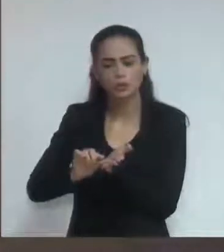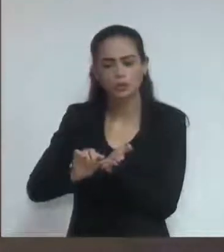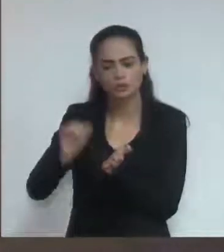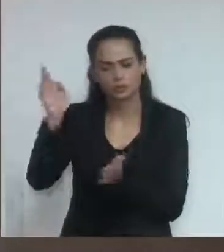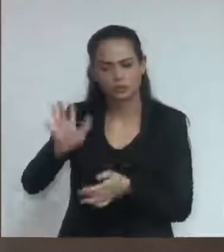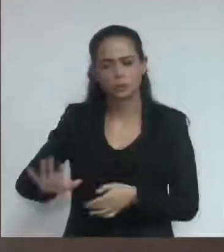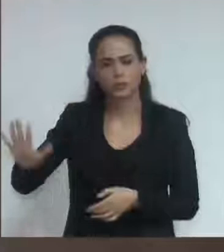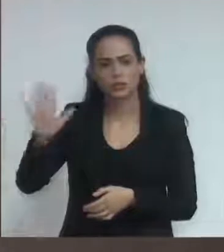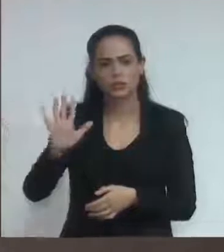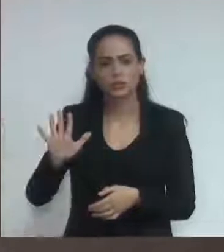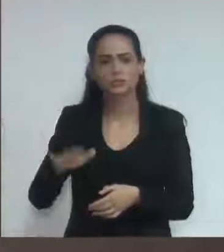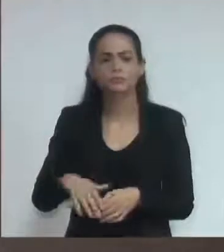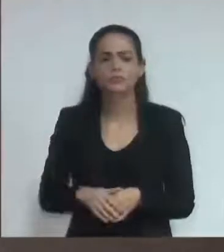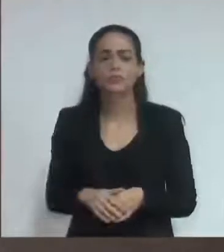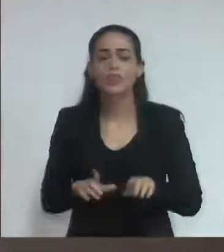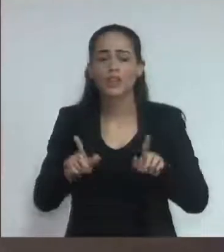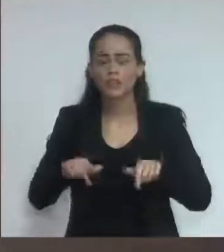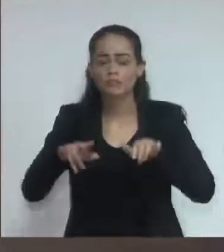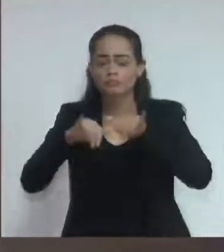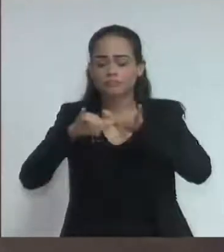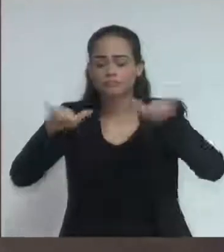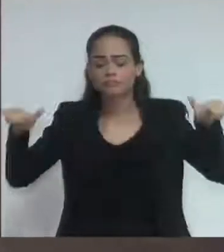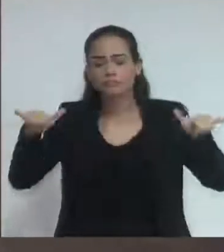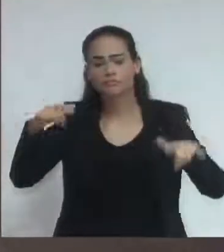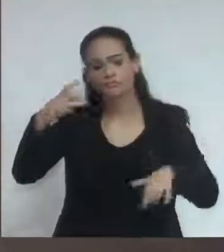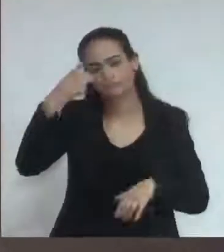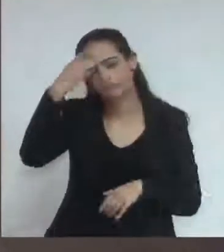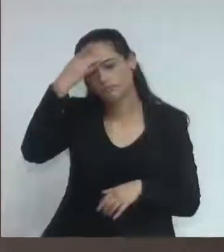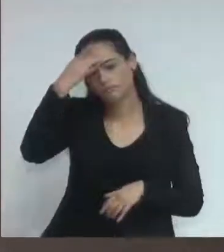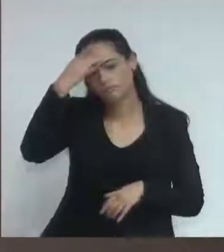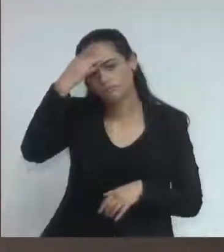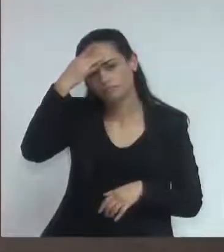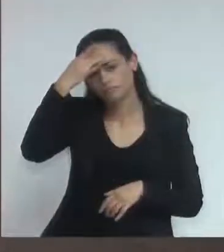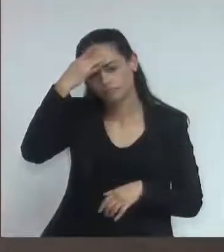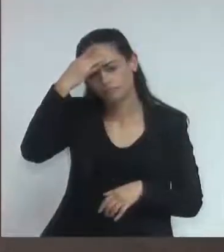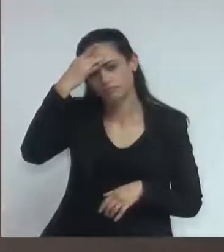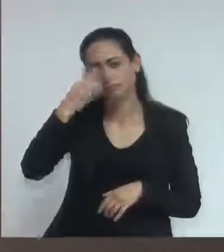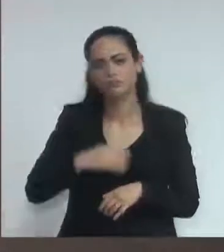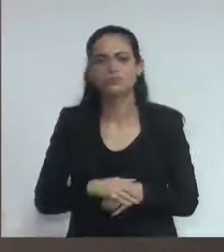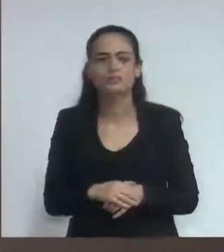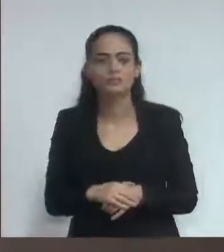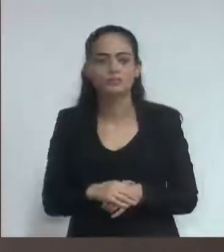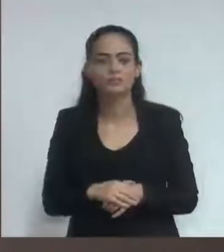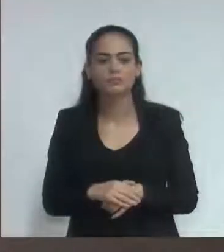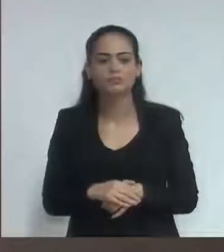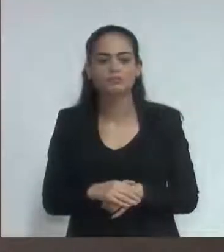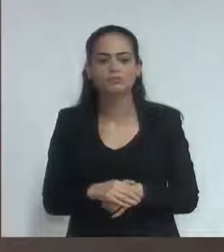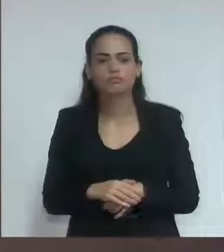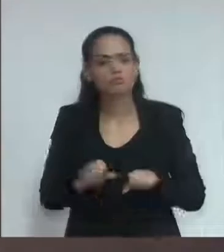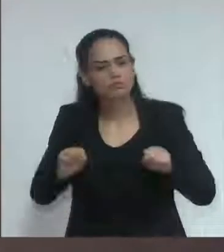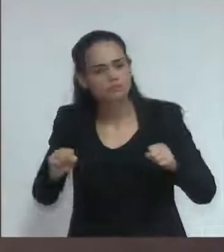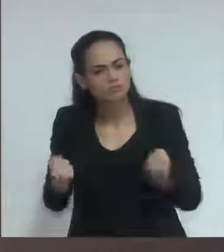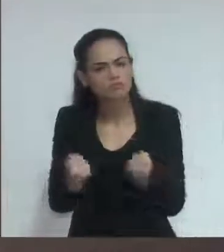conscientização temos que conscientizar trabalhar em cima